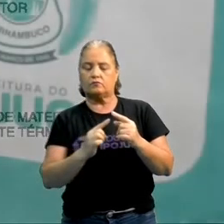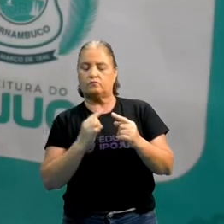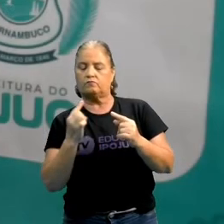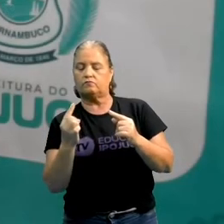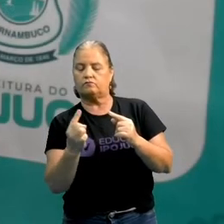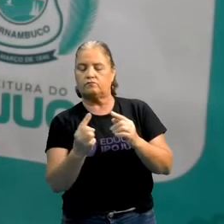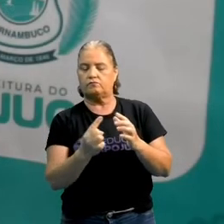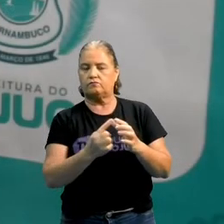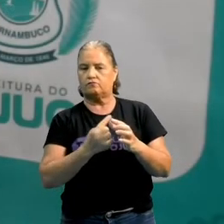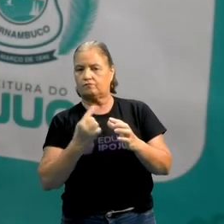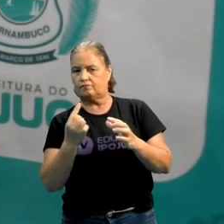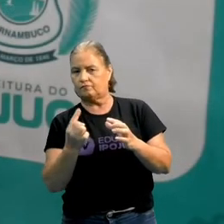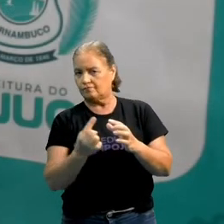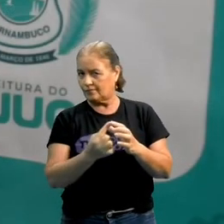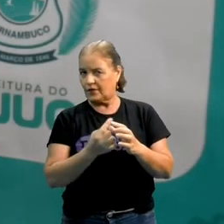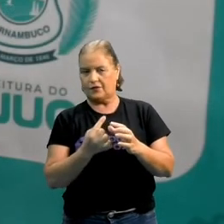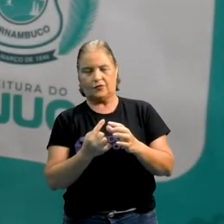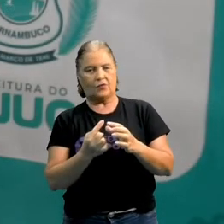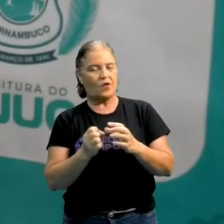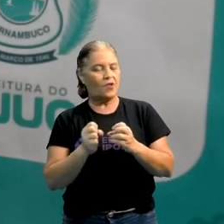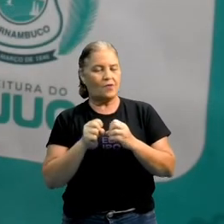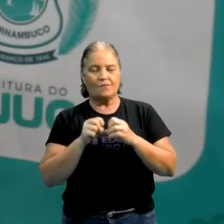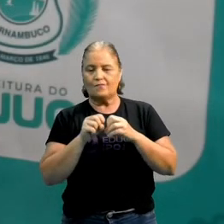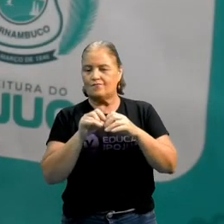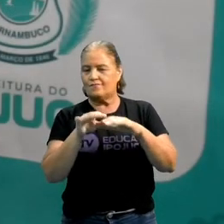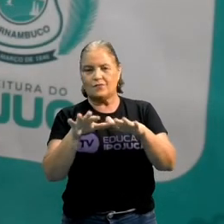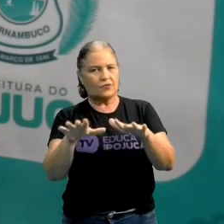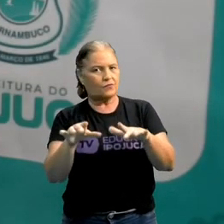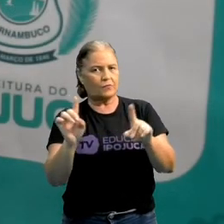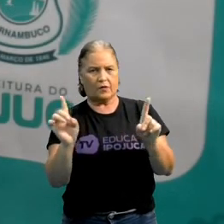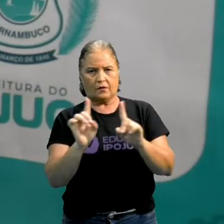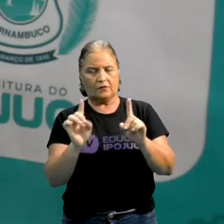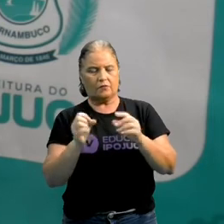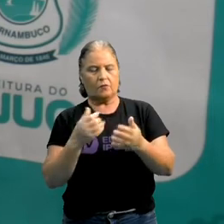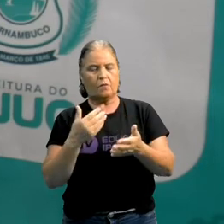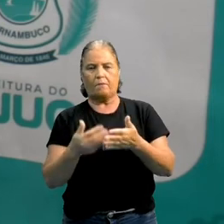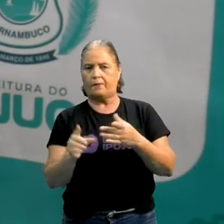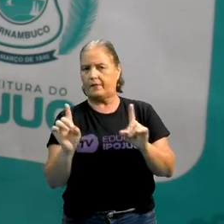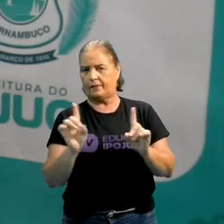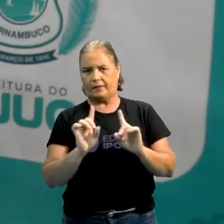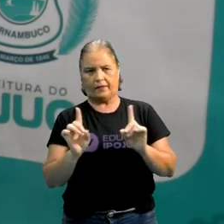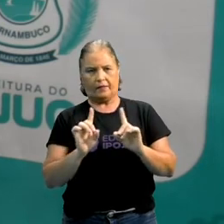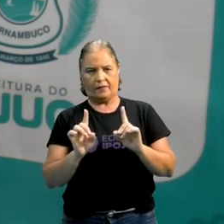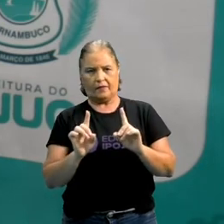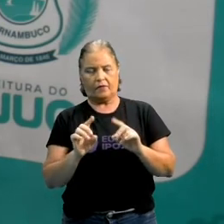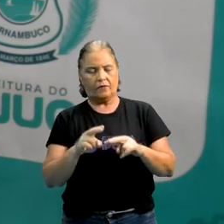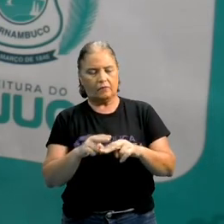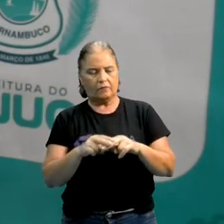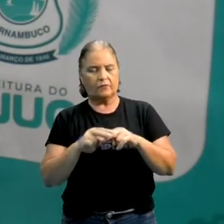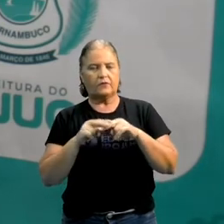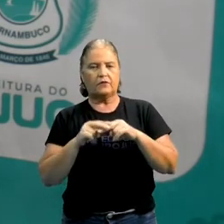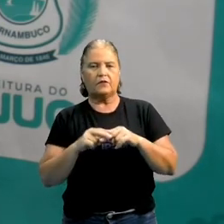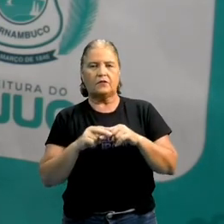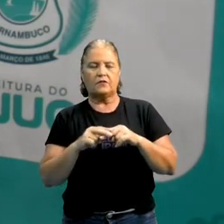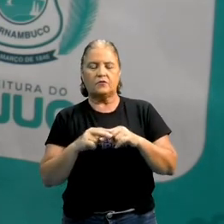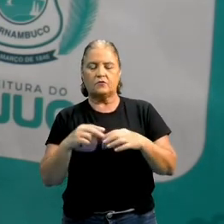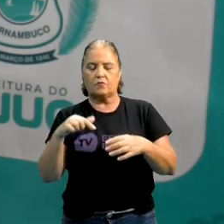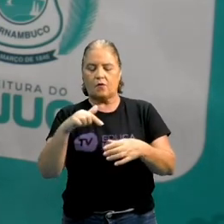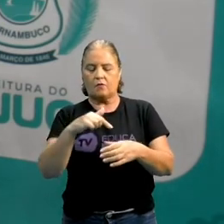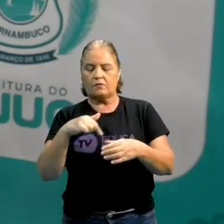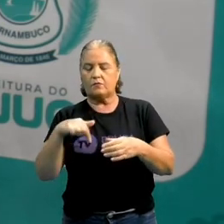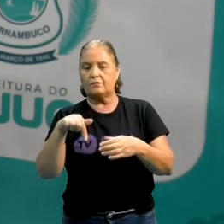E com isso ele não se dissipa. Com isso ele não se perde. Então, com isso, a temperatura naquele